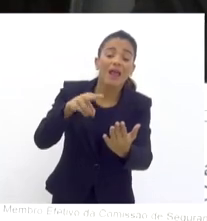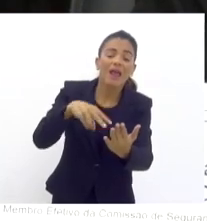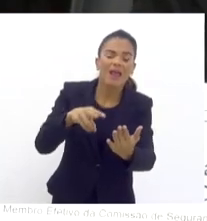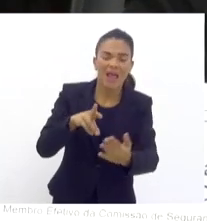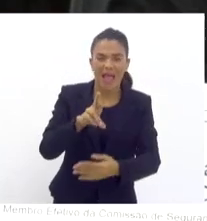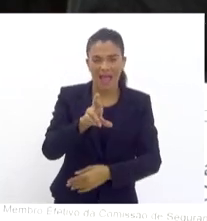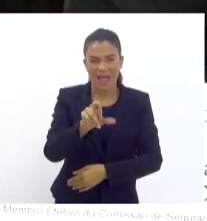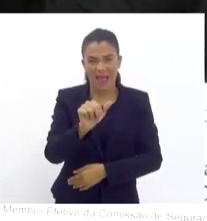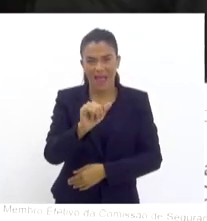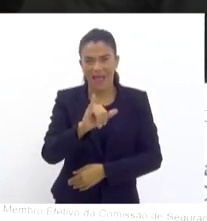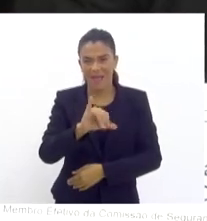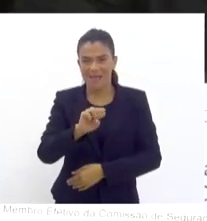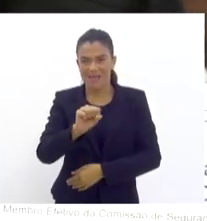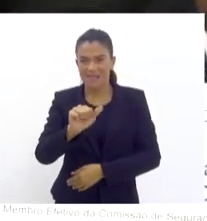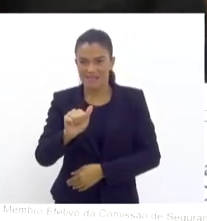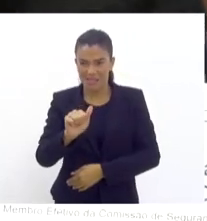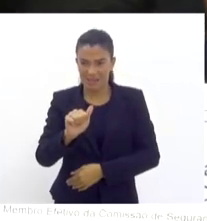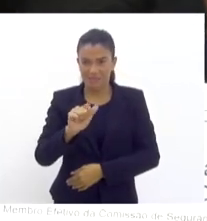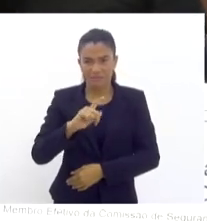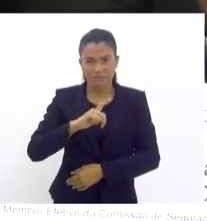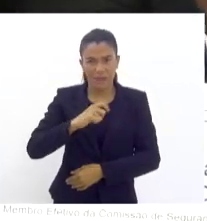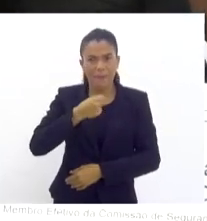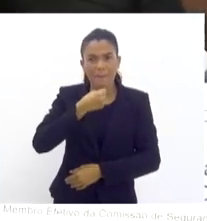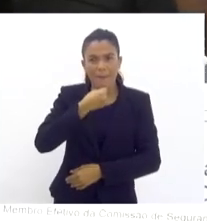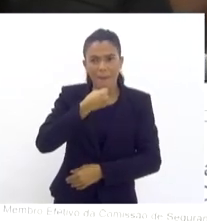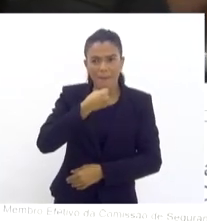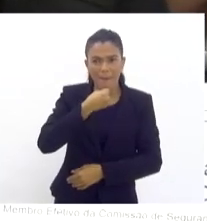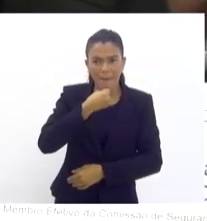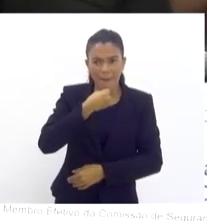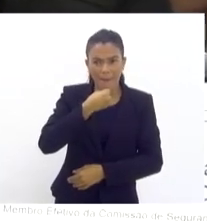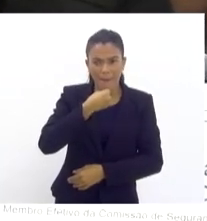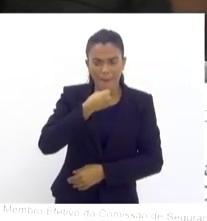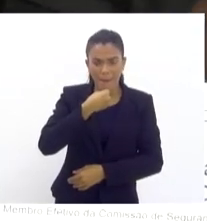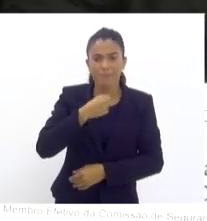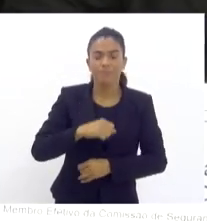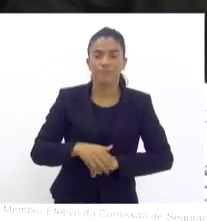Raíssa, ali tem o microfone à parte, eu vou...